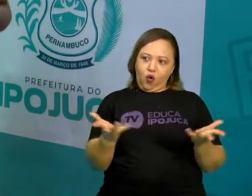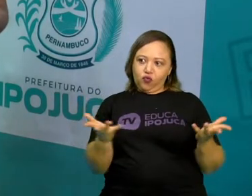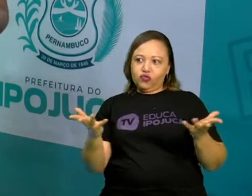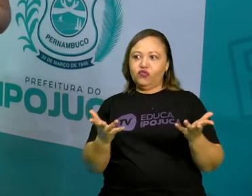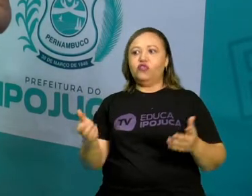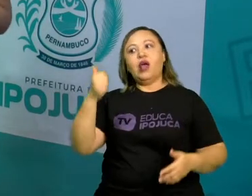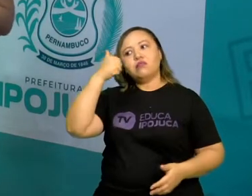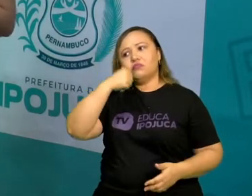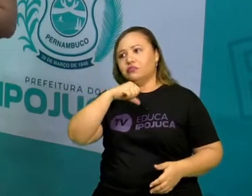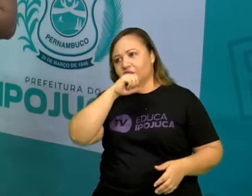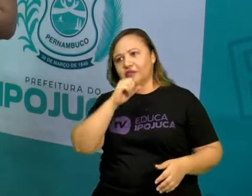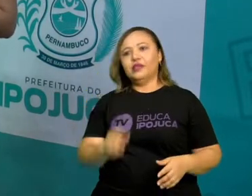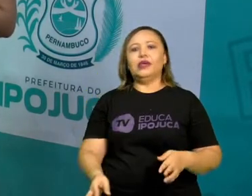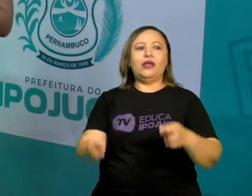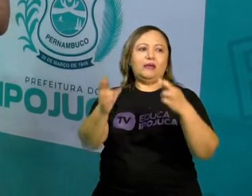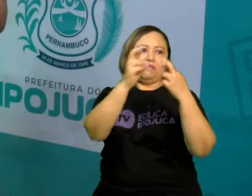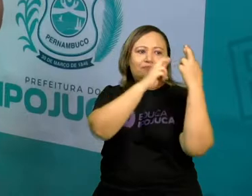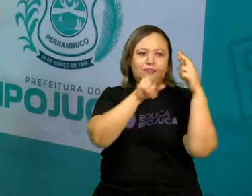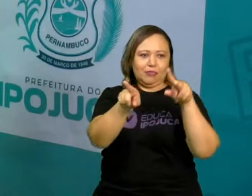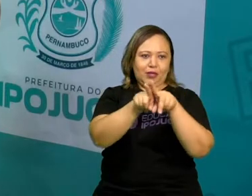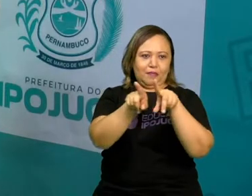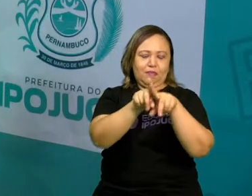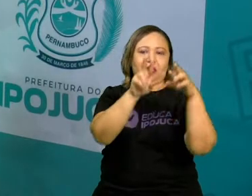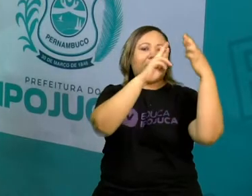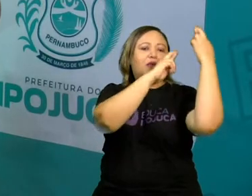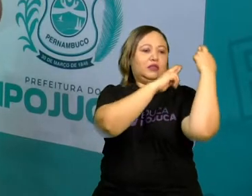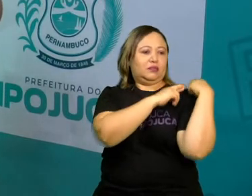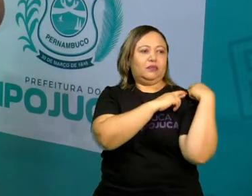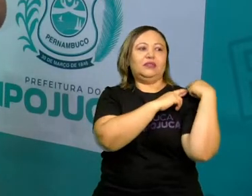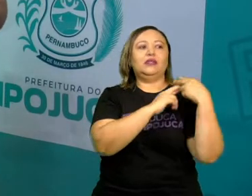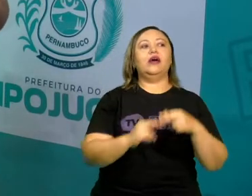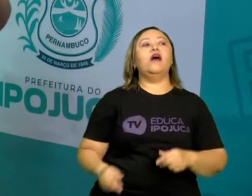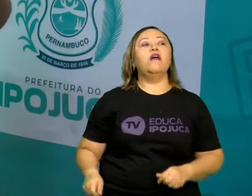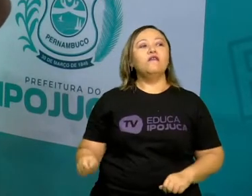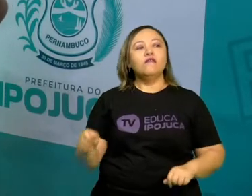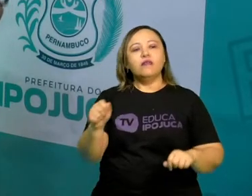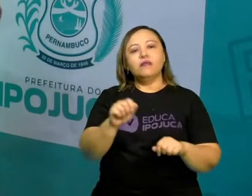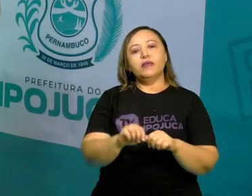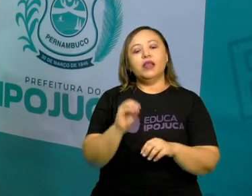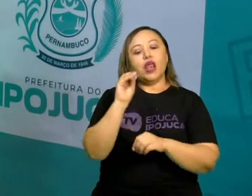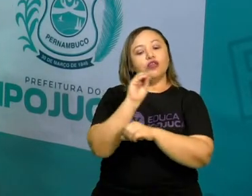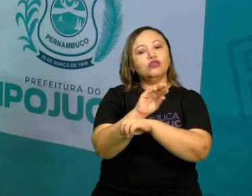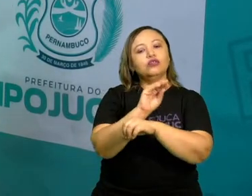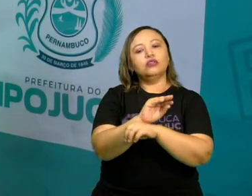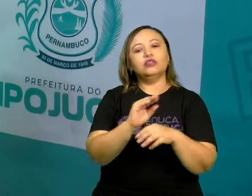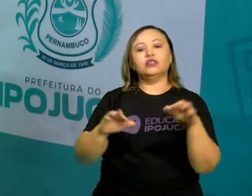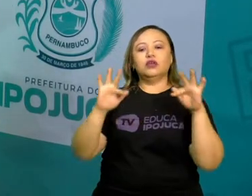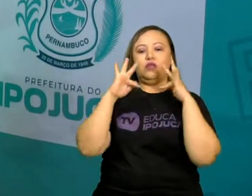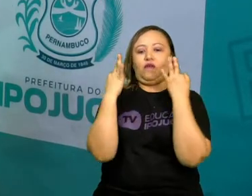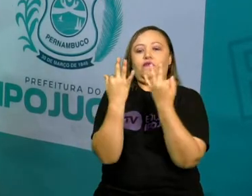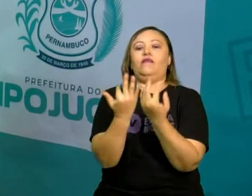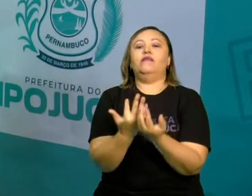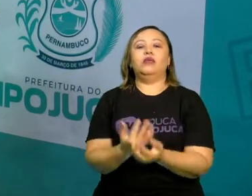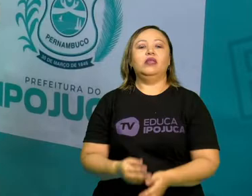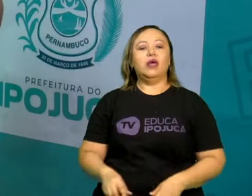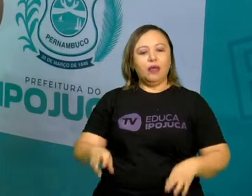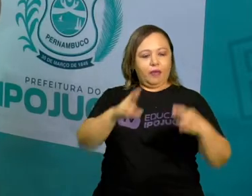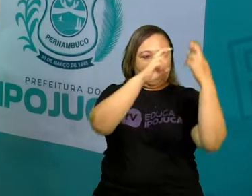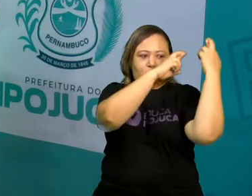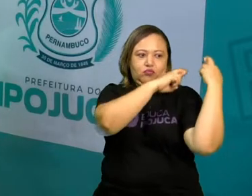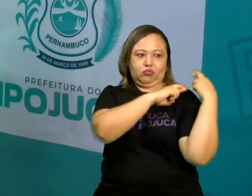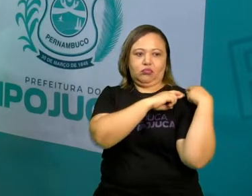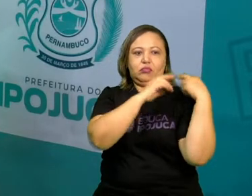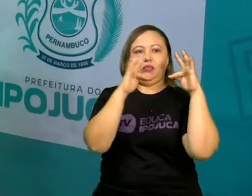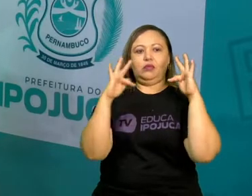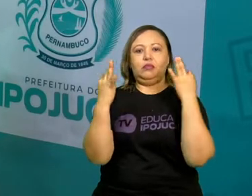a função feminina. Então, hoje a mulher, ela pode ser vista como a provedora do seu lar, né? Como a responsável pela sua